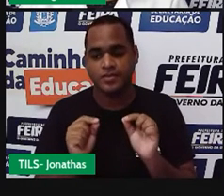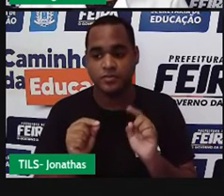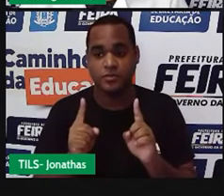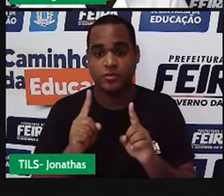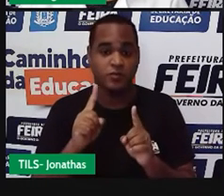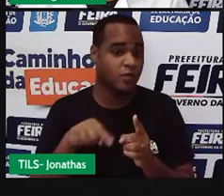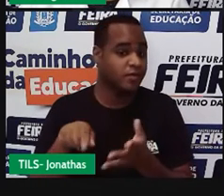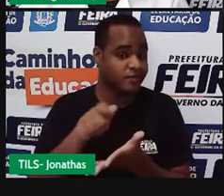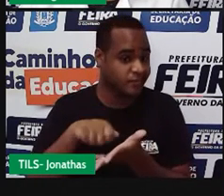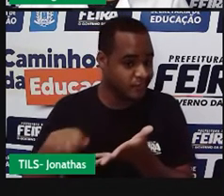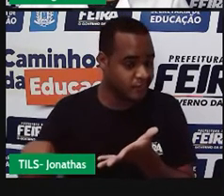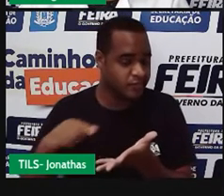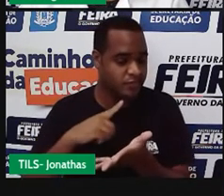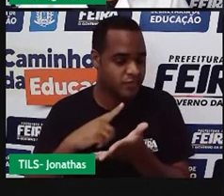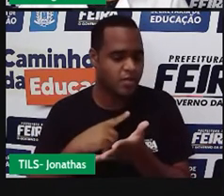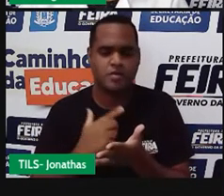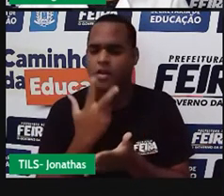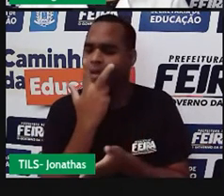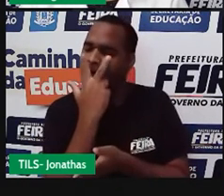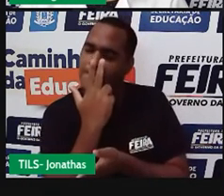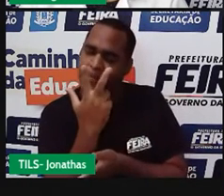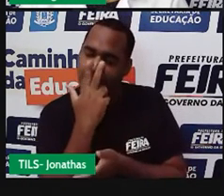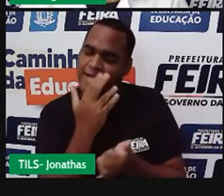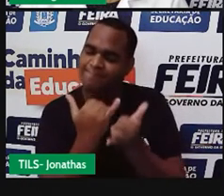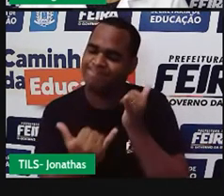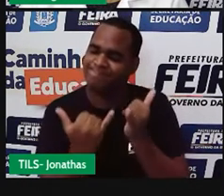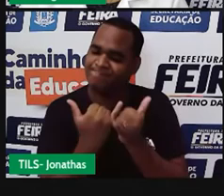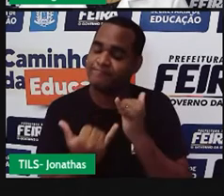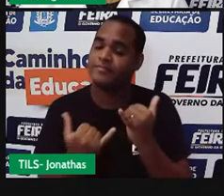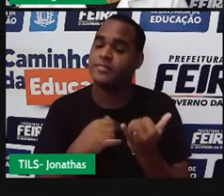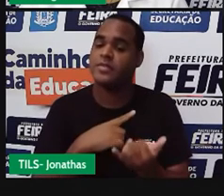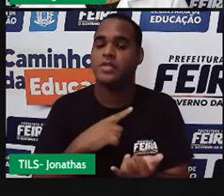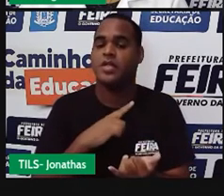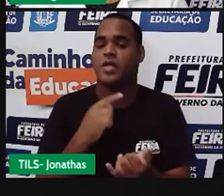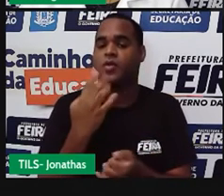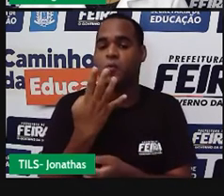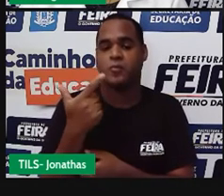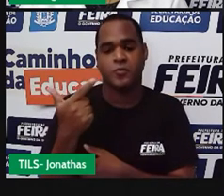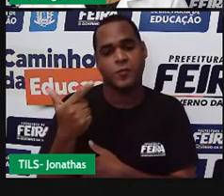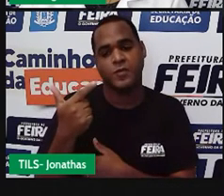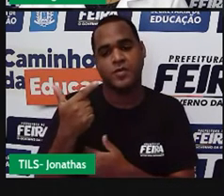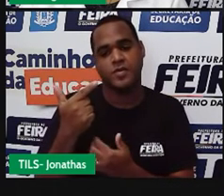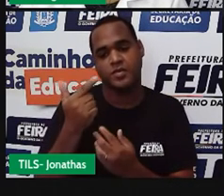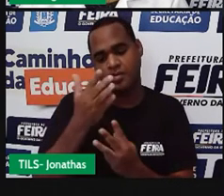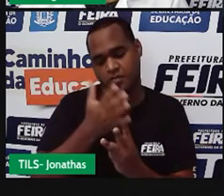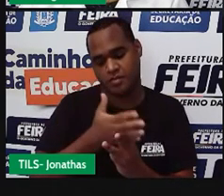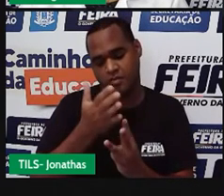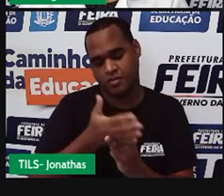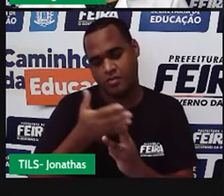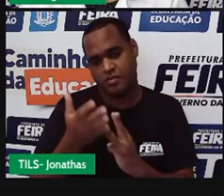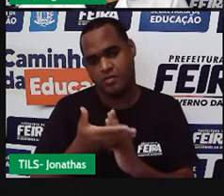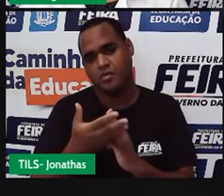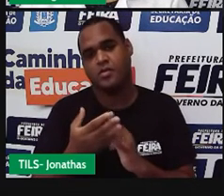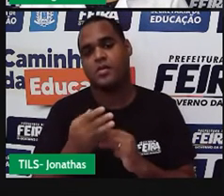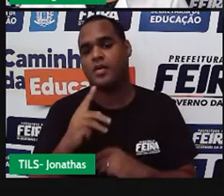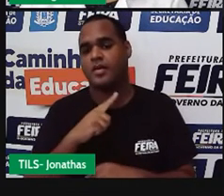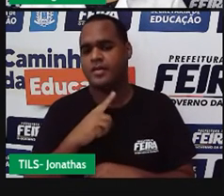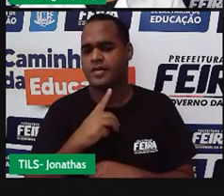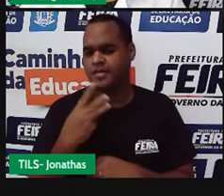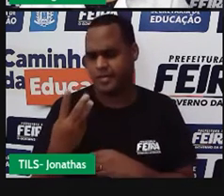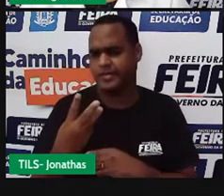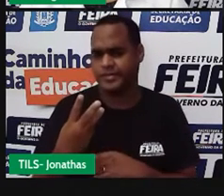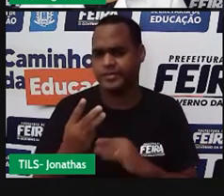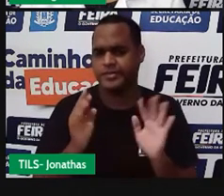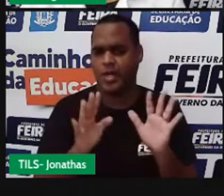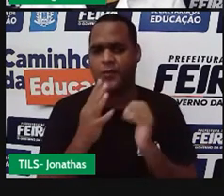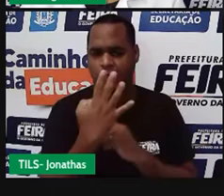escrevi parece que só o 42 vai dividir por três. E não é só o 42